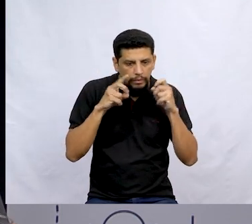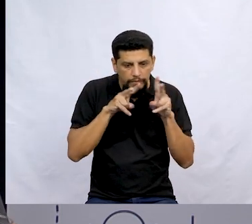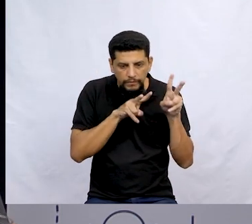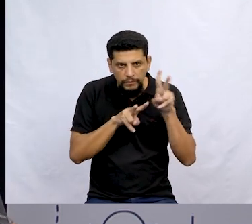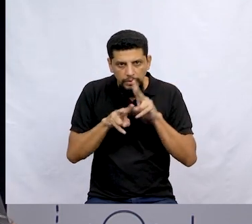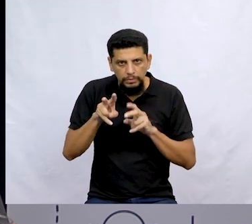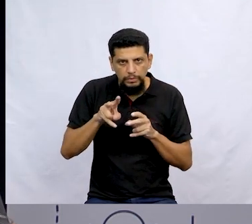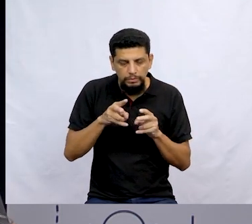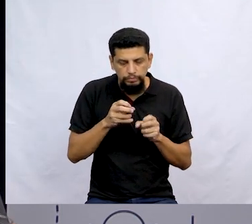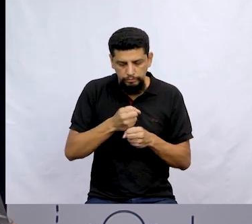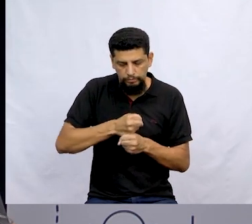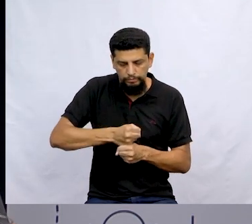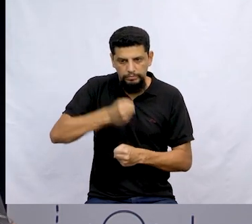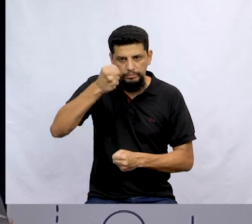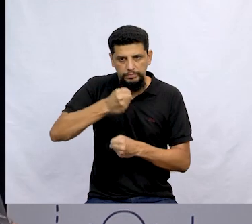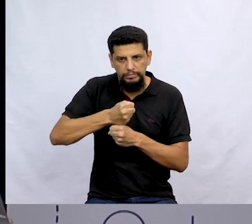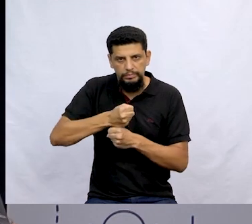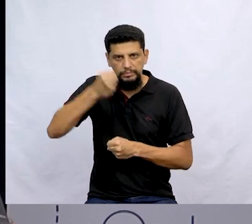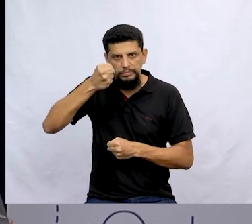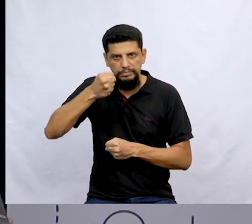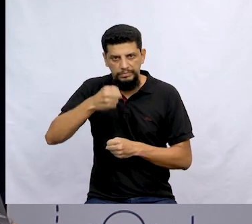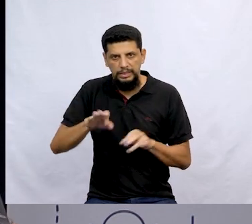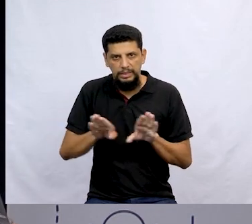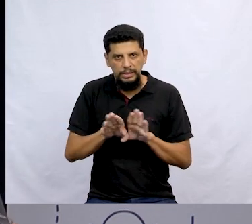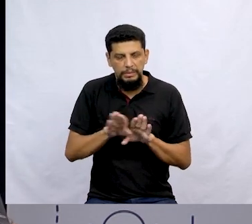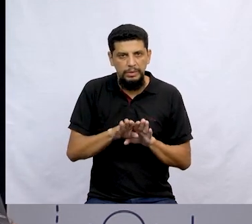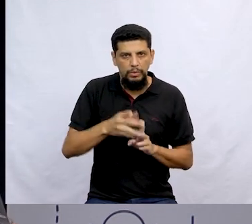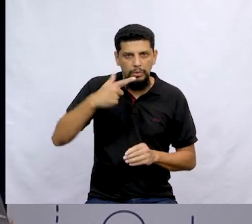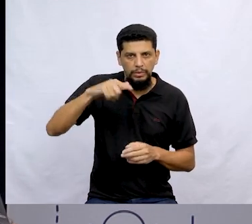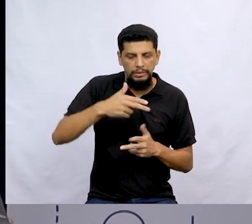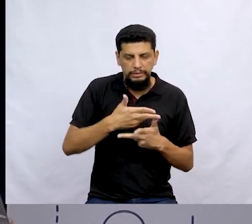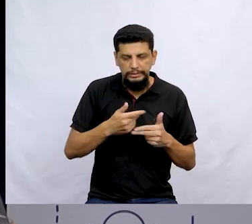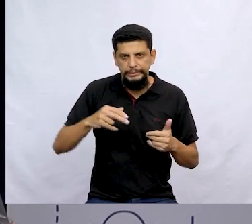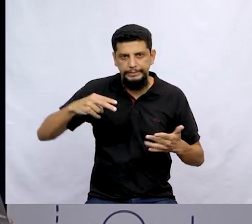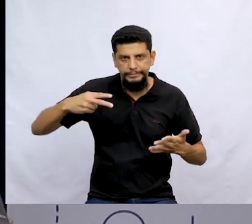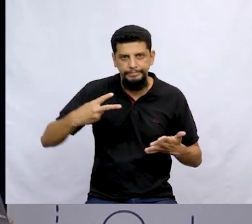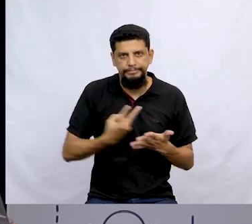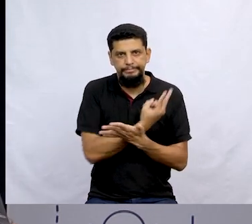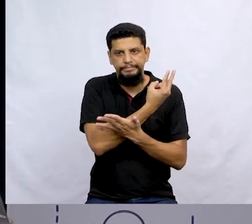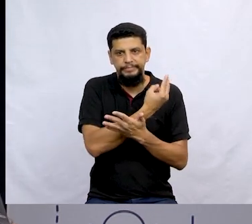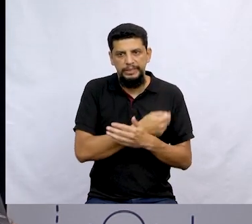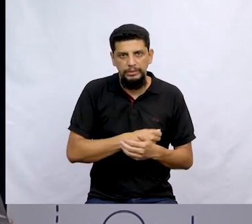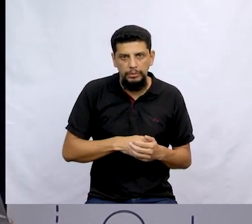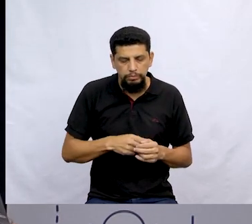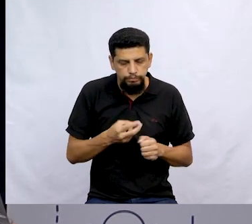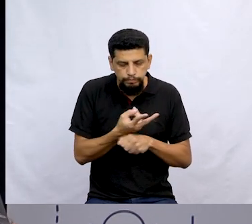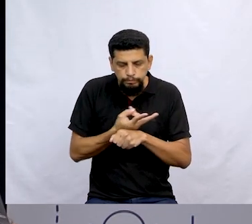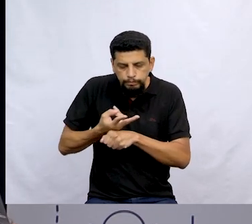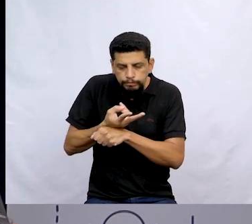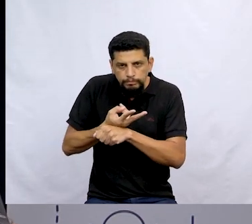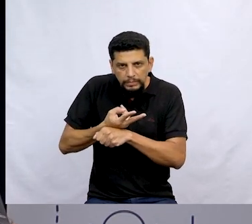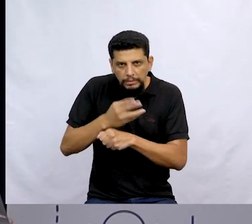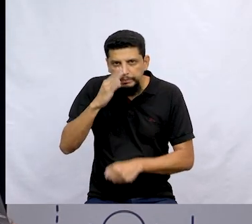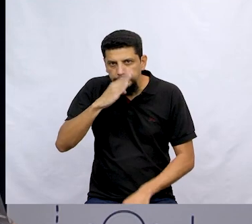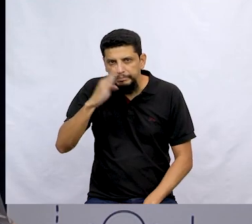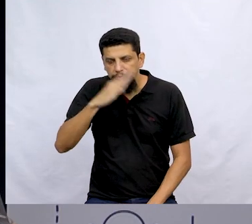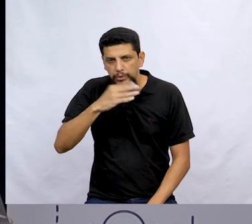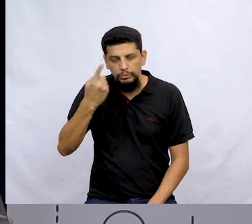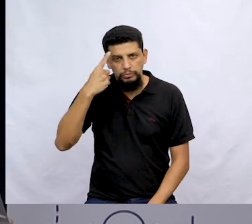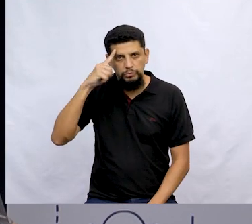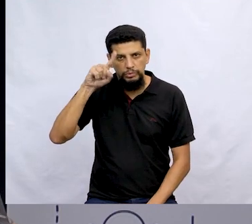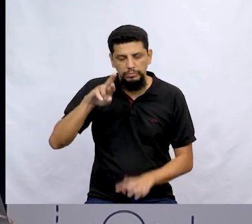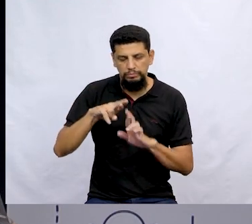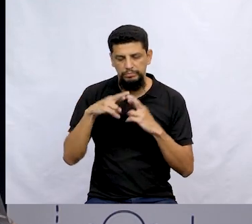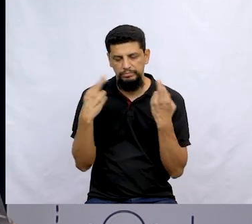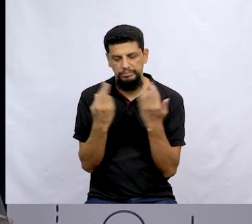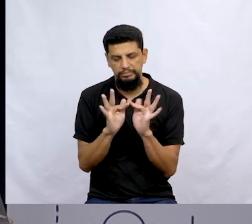uma bengala. E o... Além disso, outra coisa que deu meio errado foi o identificador de pons. Teve um dia na reunião de